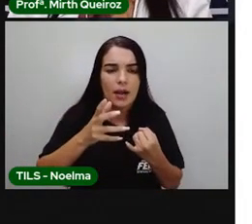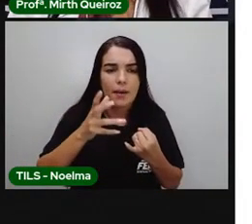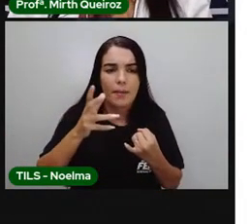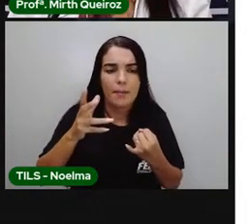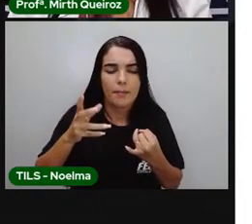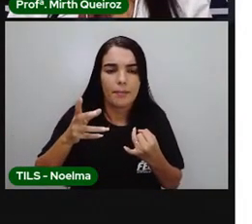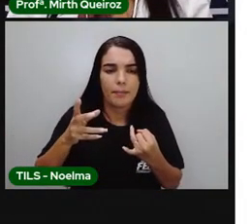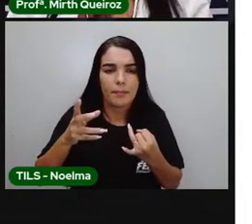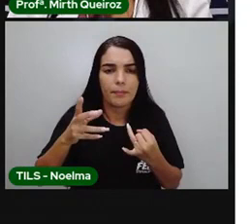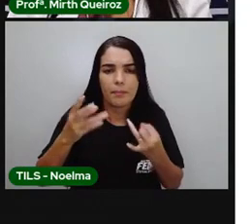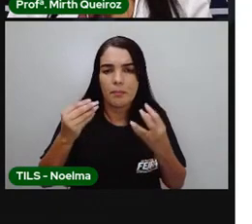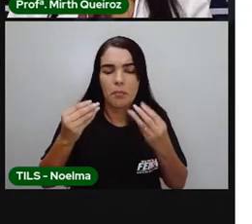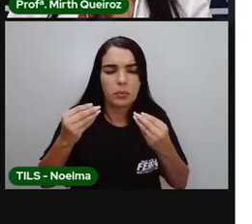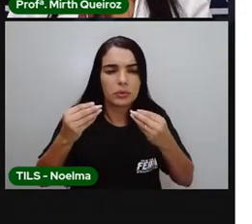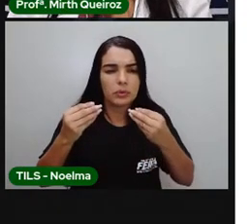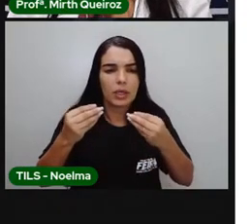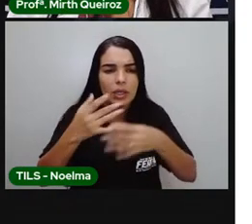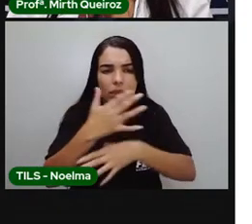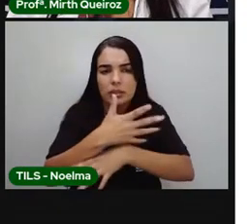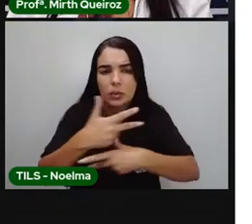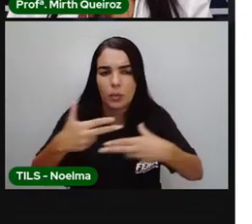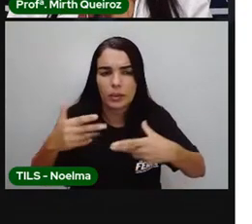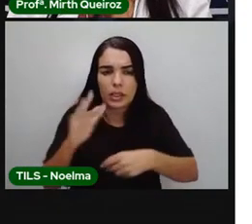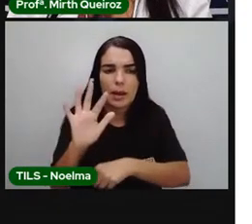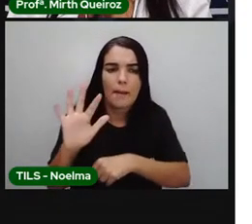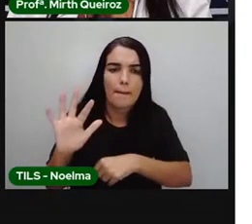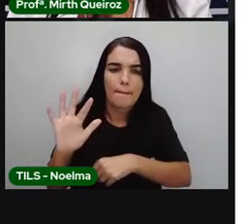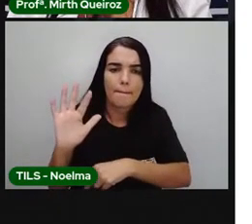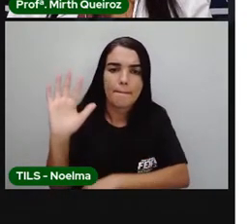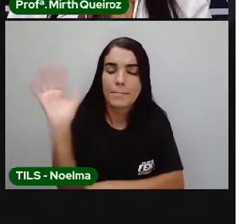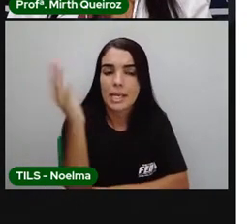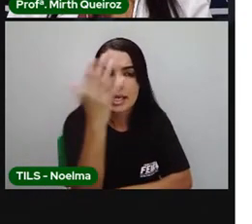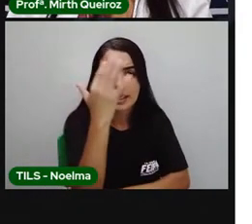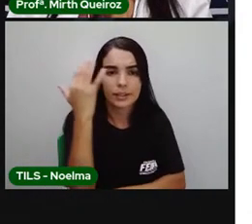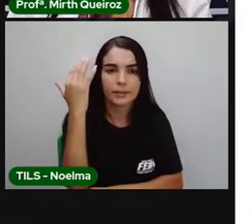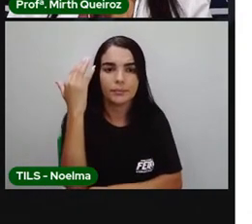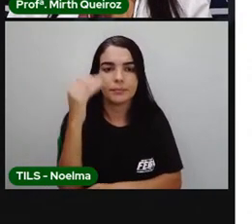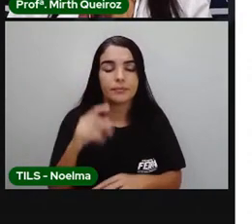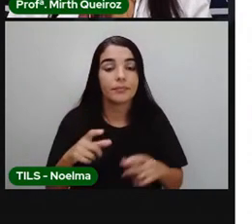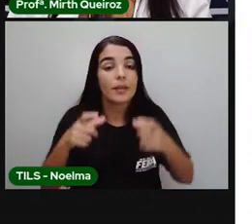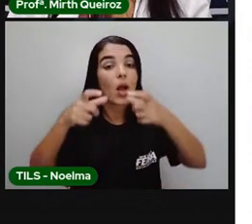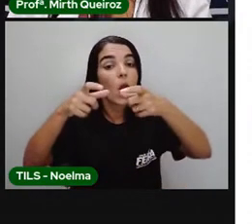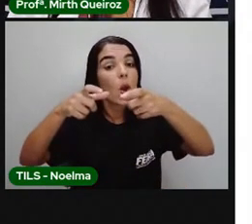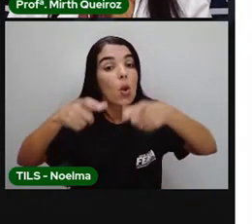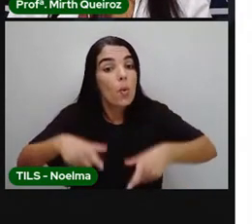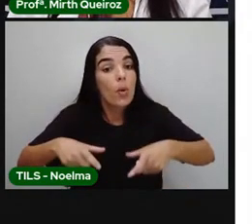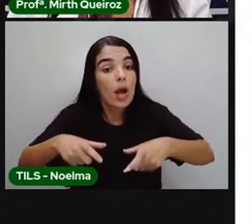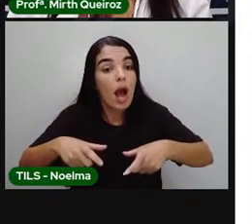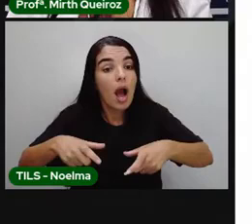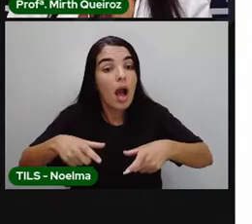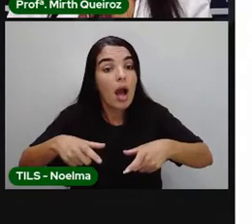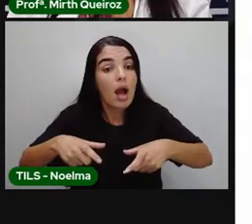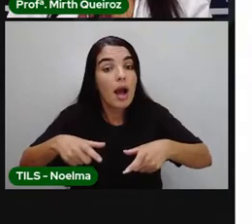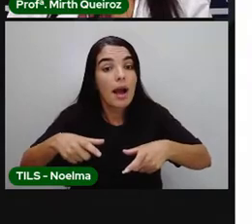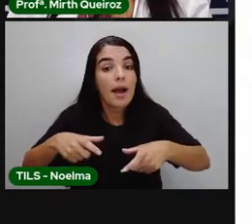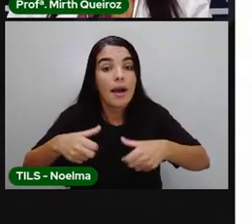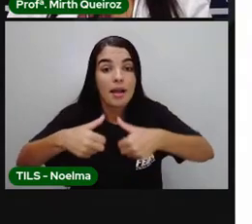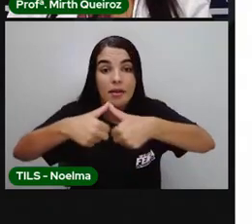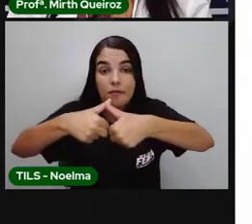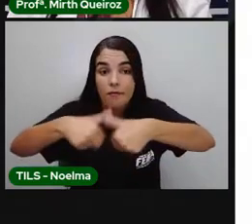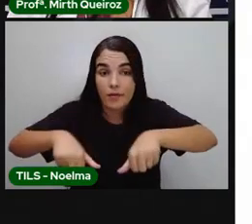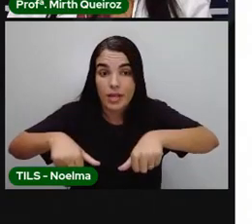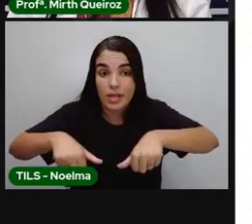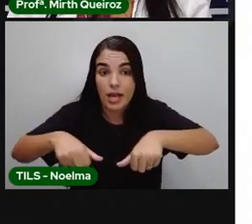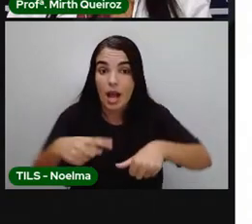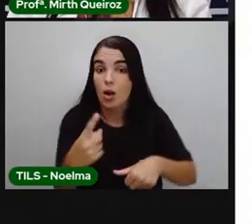vários outros tipos de animais. Nicho ecológico. Lugar funcional, ocupado